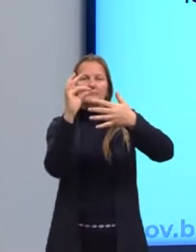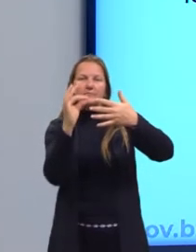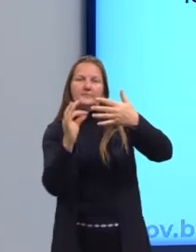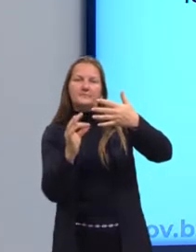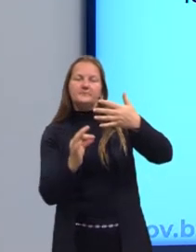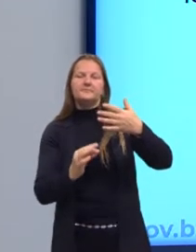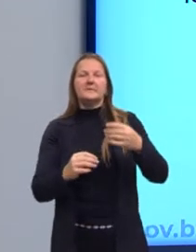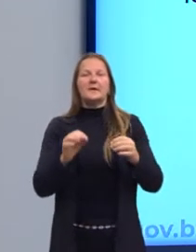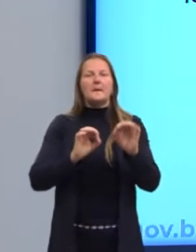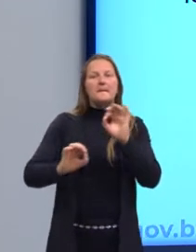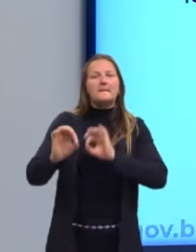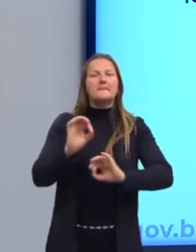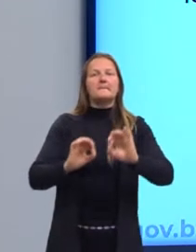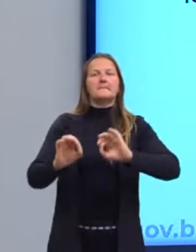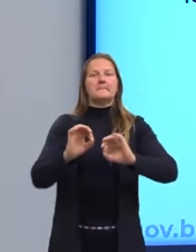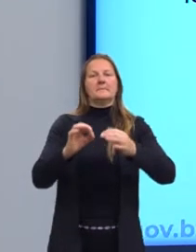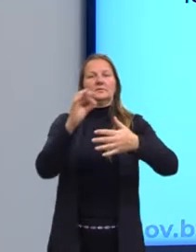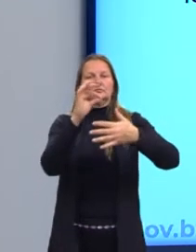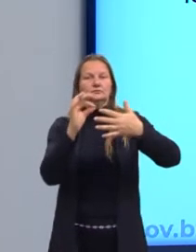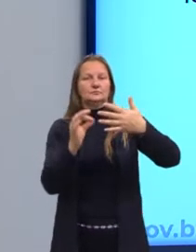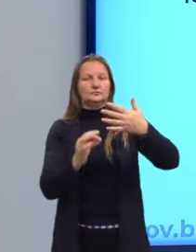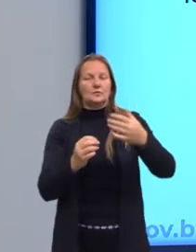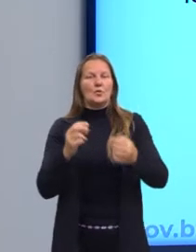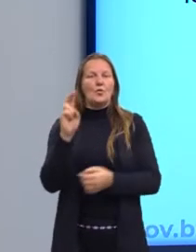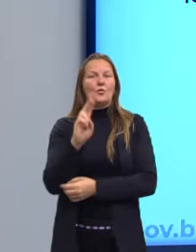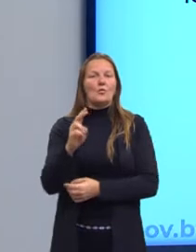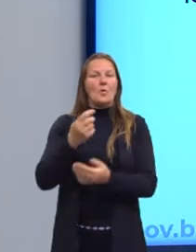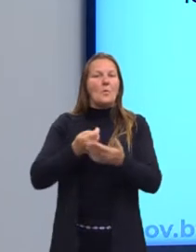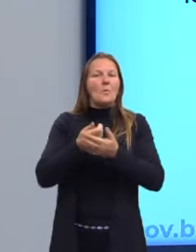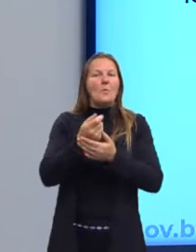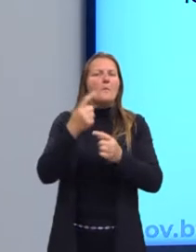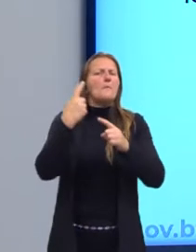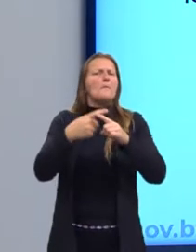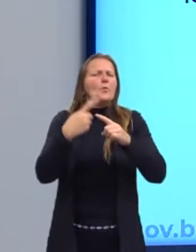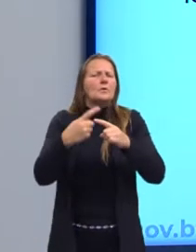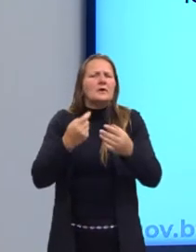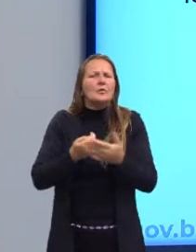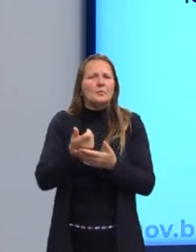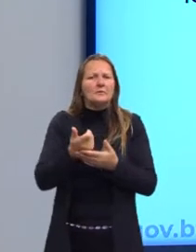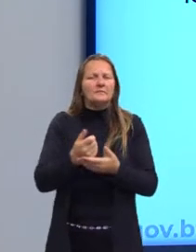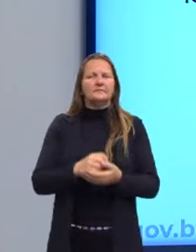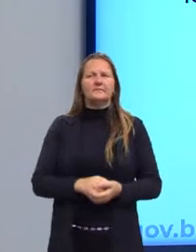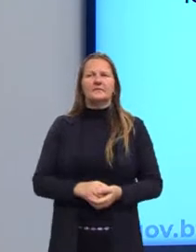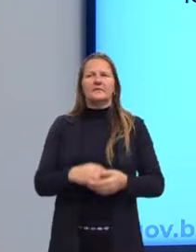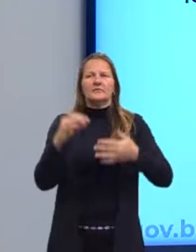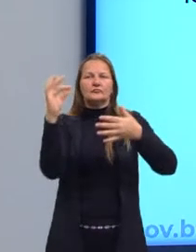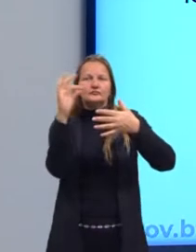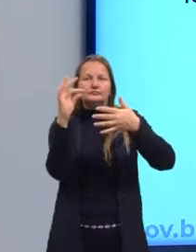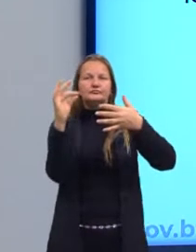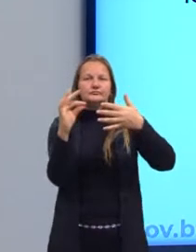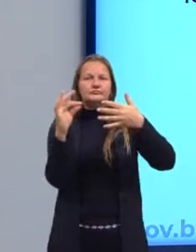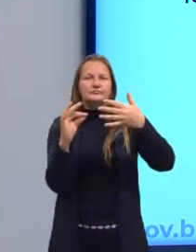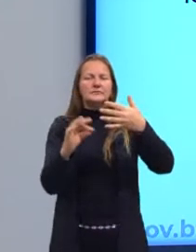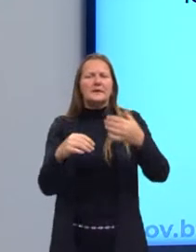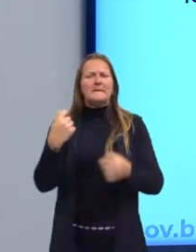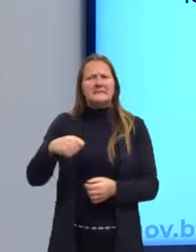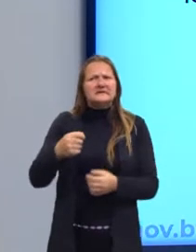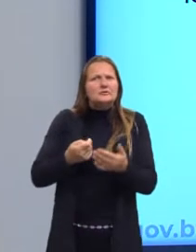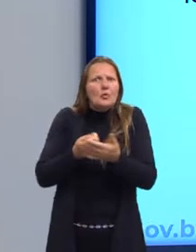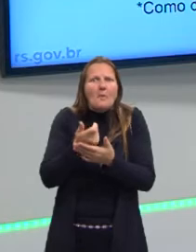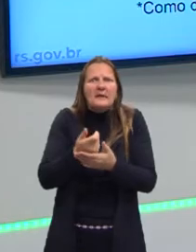que perpassam a questão do consumo, né? Por que comprar, né? Refletir se nós realmente precisamos comprar